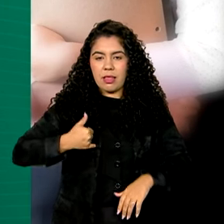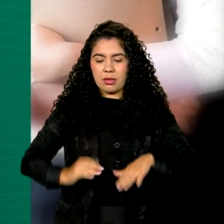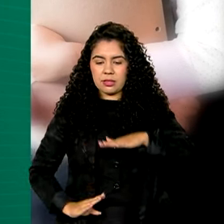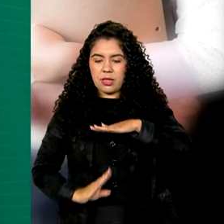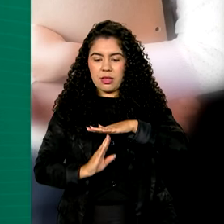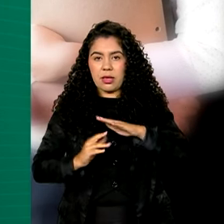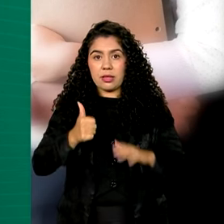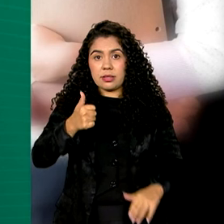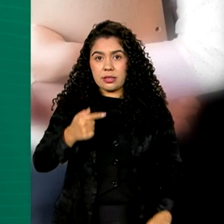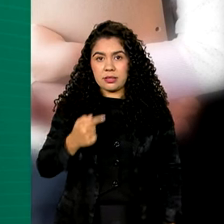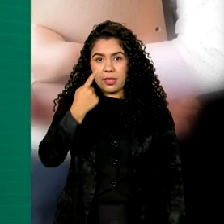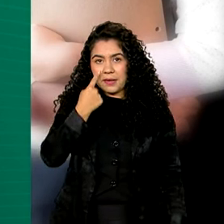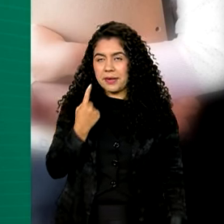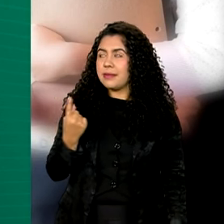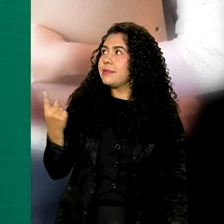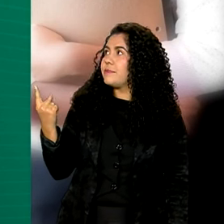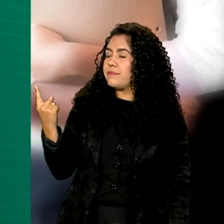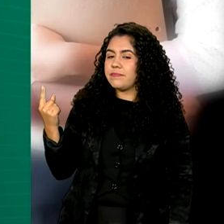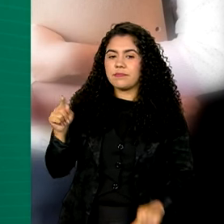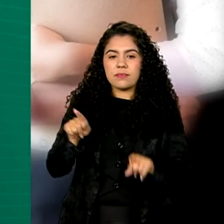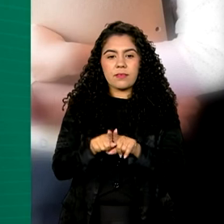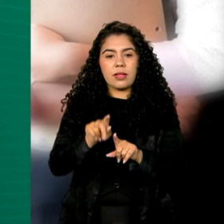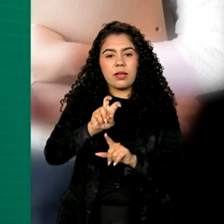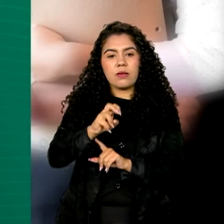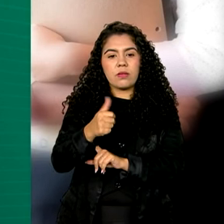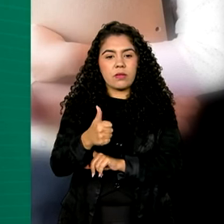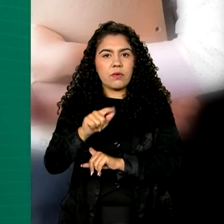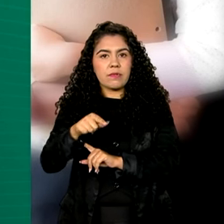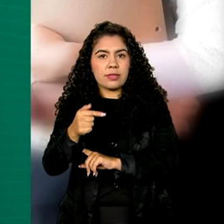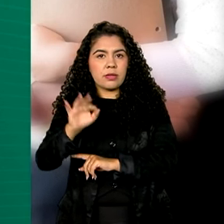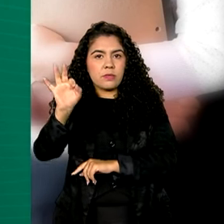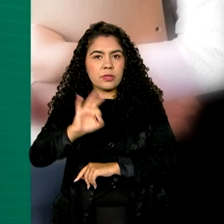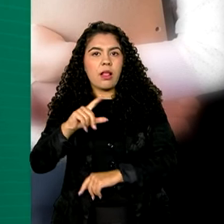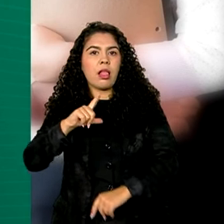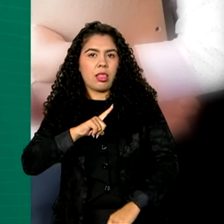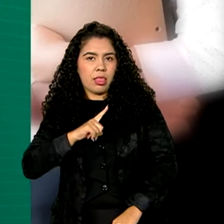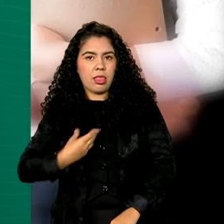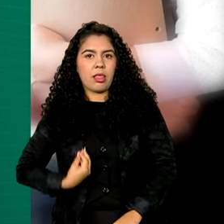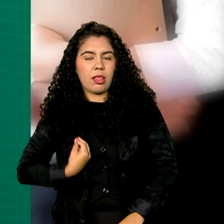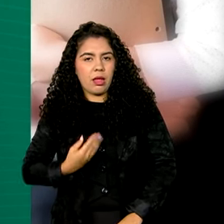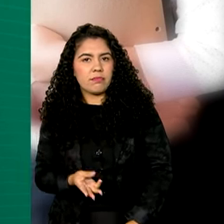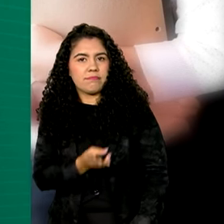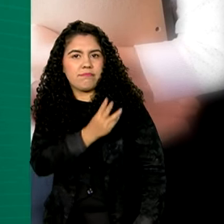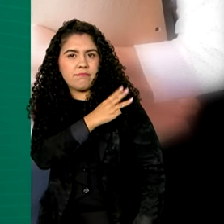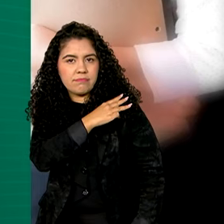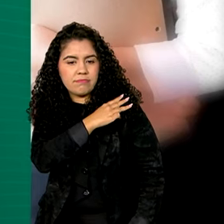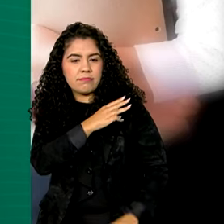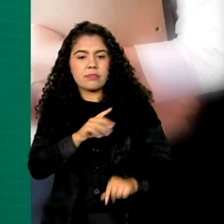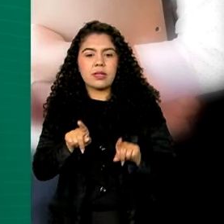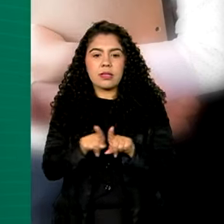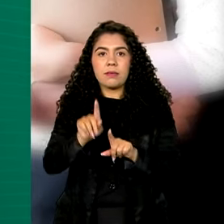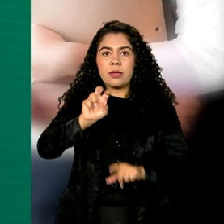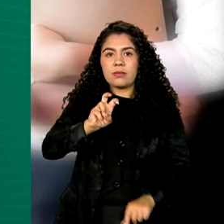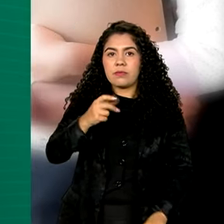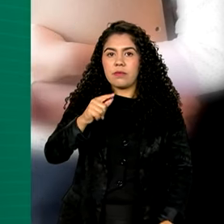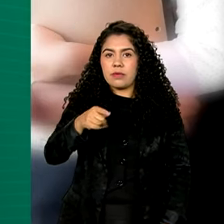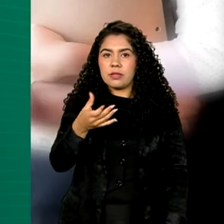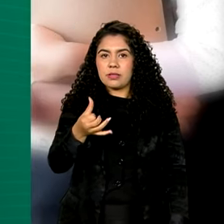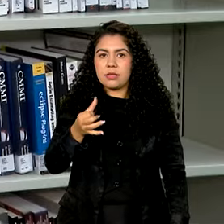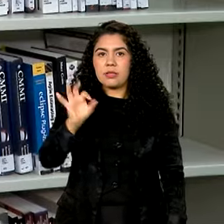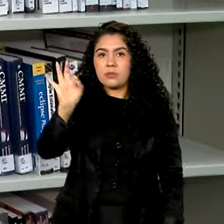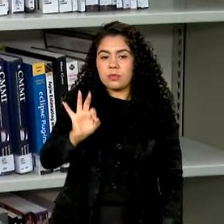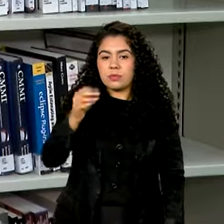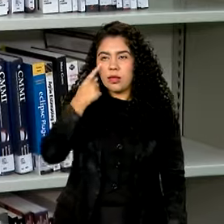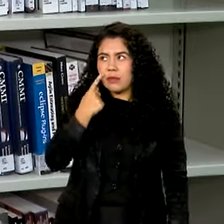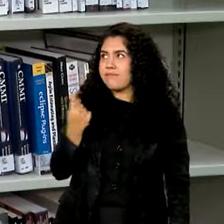anos. 51,7% estão no ensino médio. E 52,6% são mulheres.